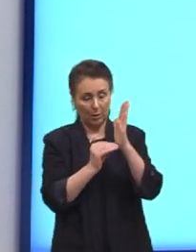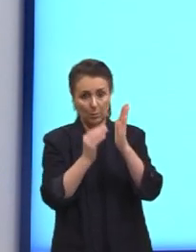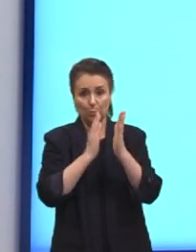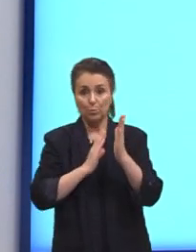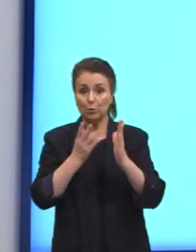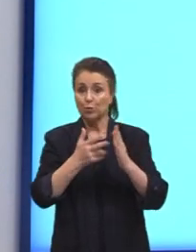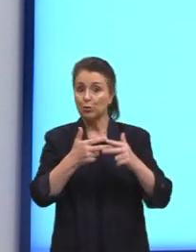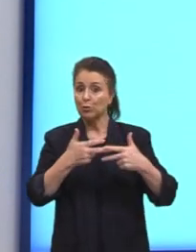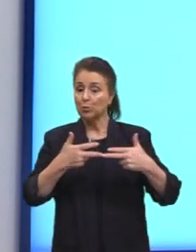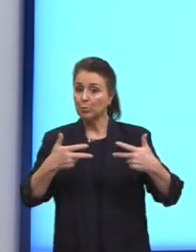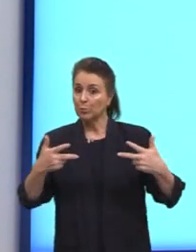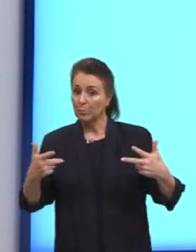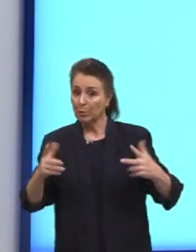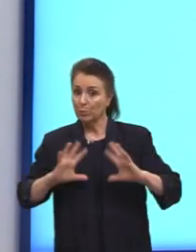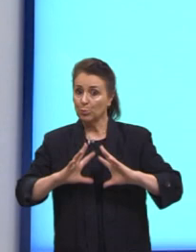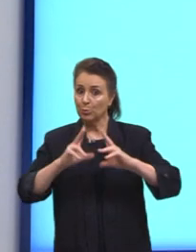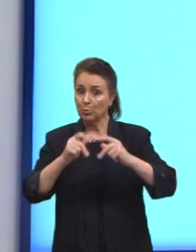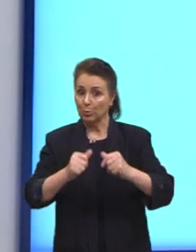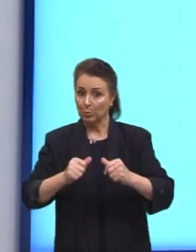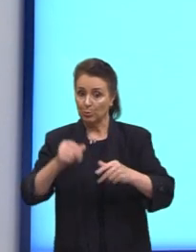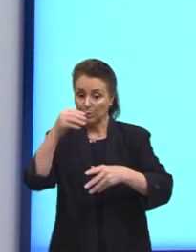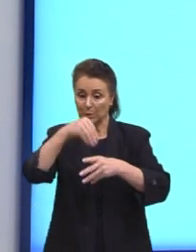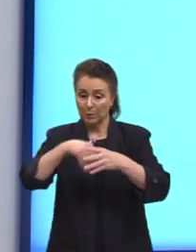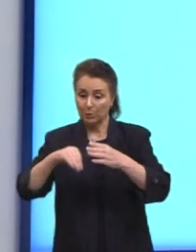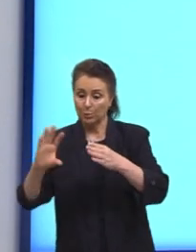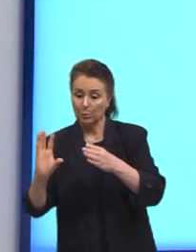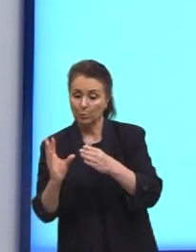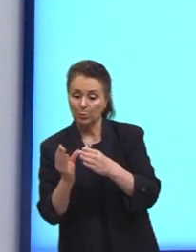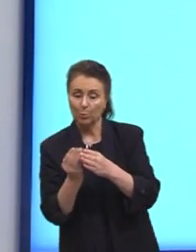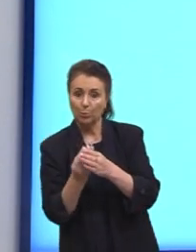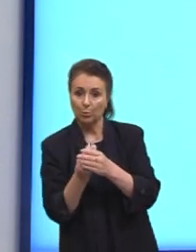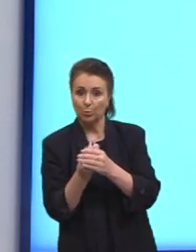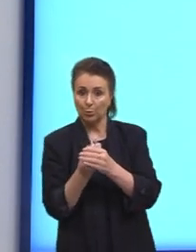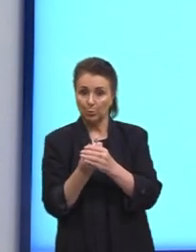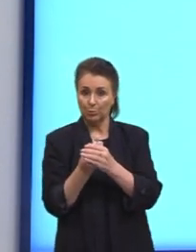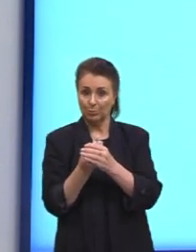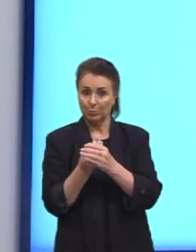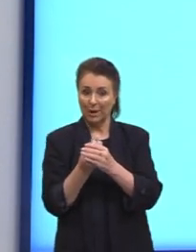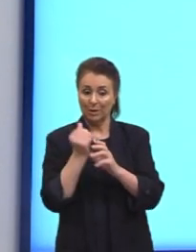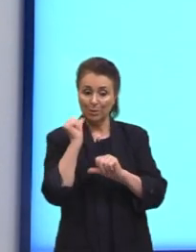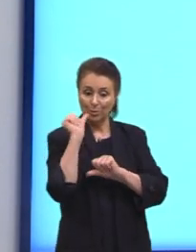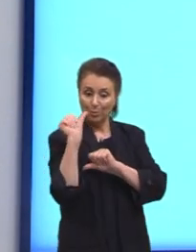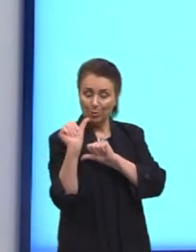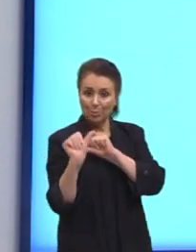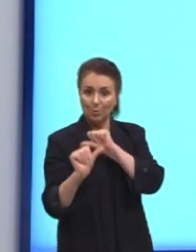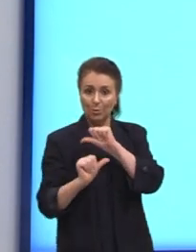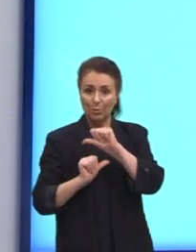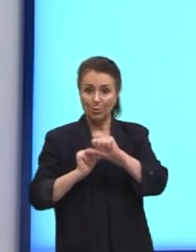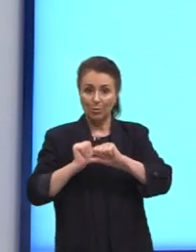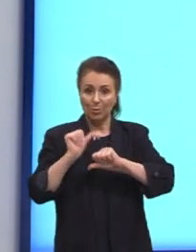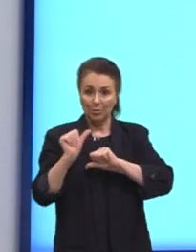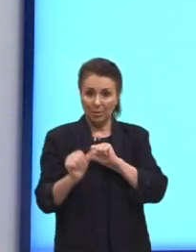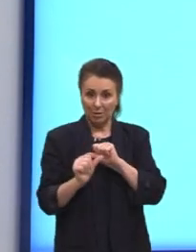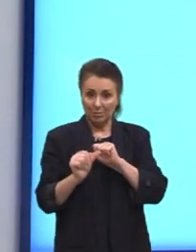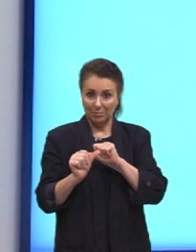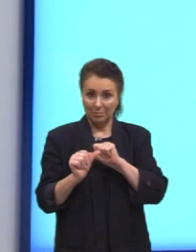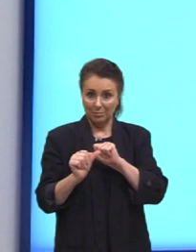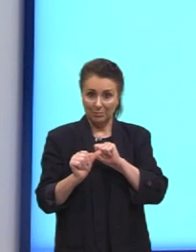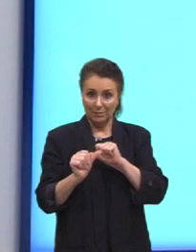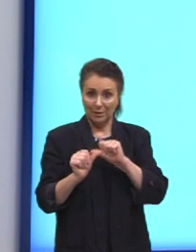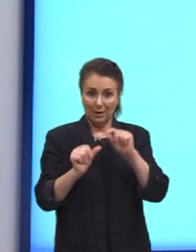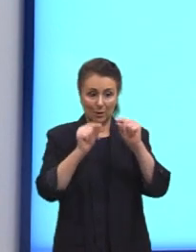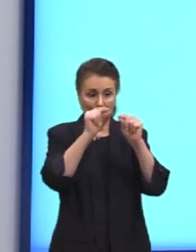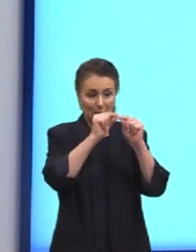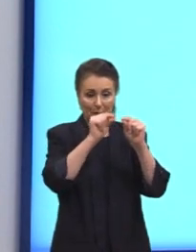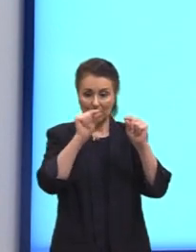elementos de um conjunto. Permutar é trocar de posição formando uma nova ordem. E nós vamos